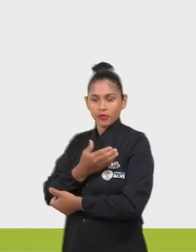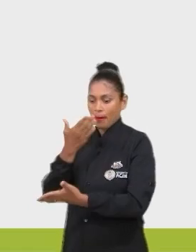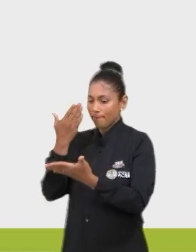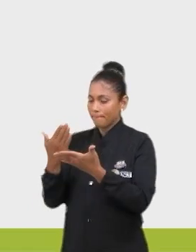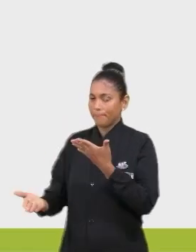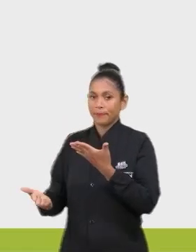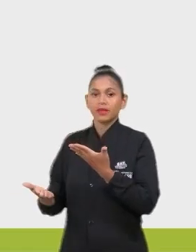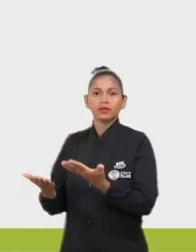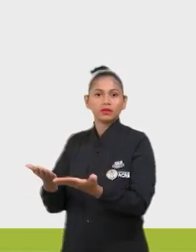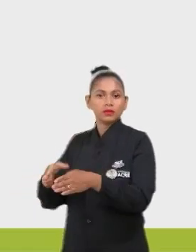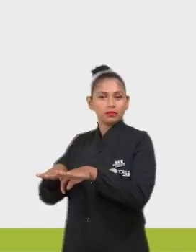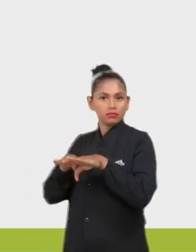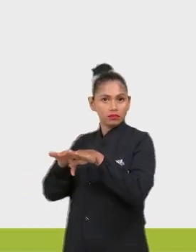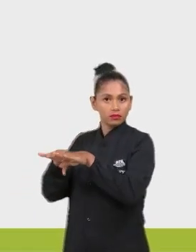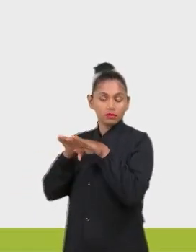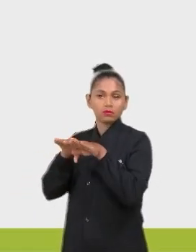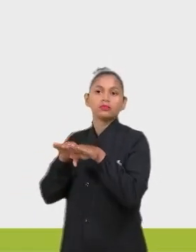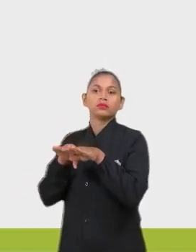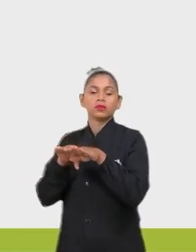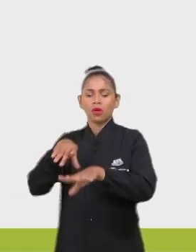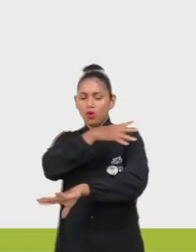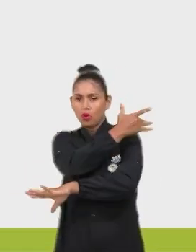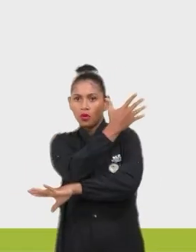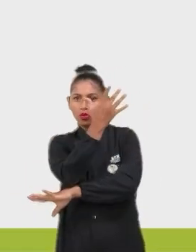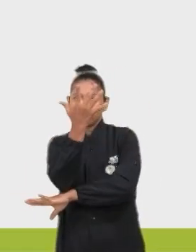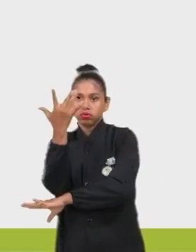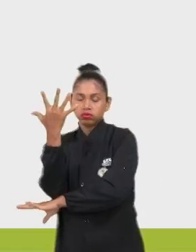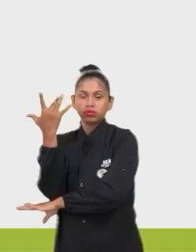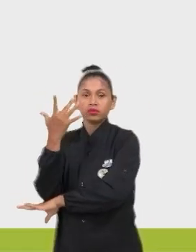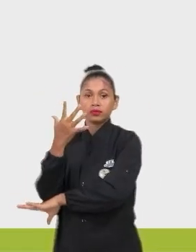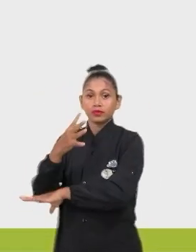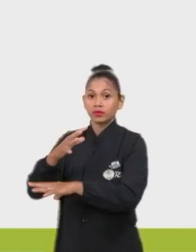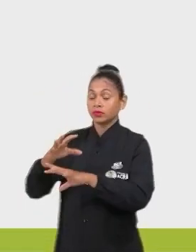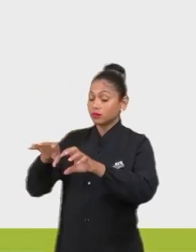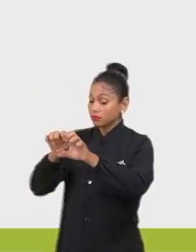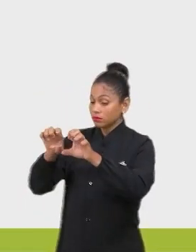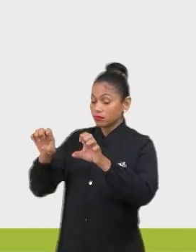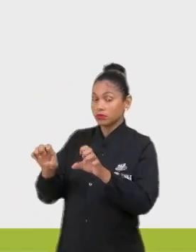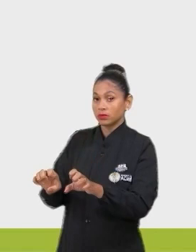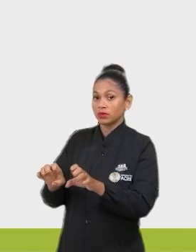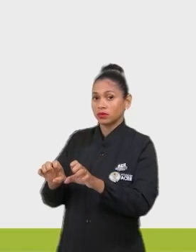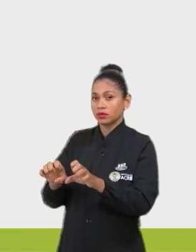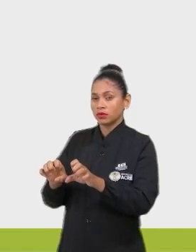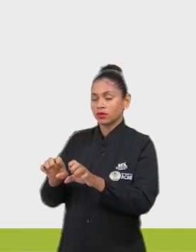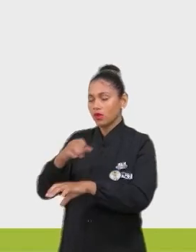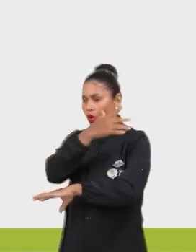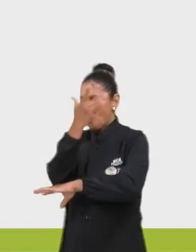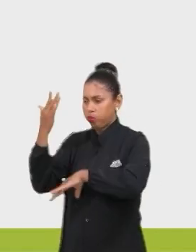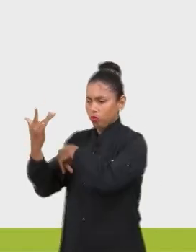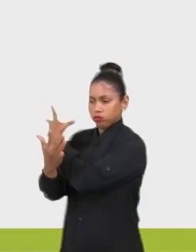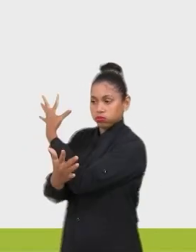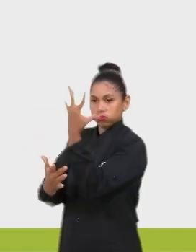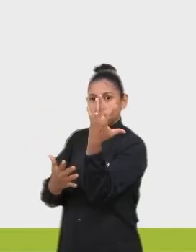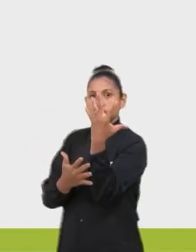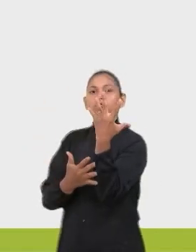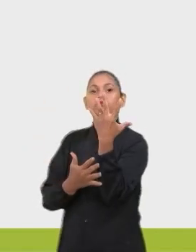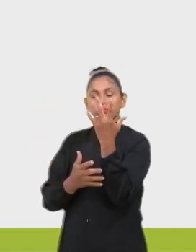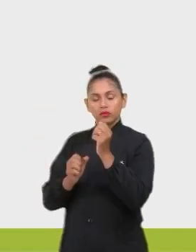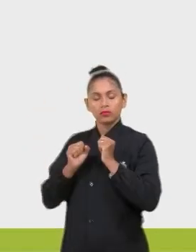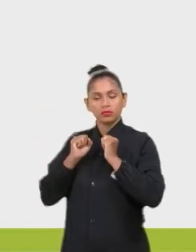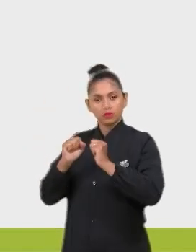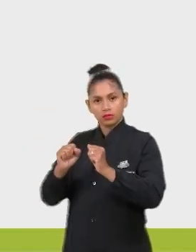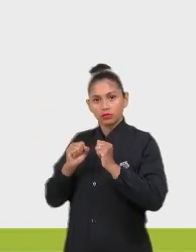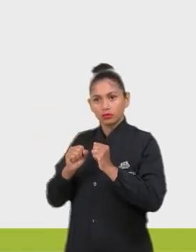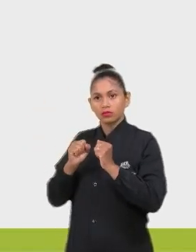Nesse contexto, o uso integrado de árvores aos sistemas agrícolas, sistemas agroflorestais, pode cumprir um papel inovador